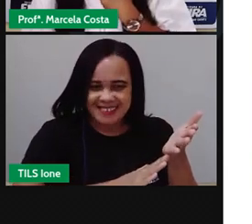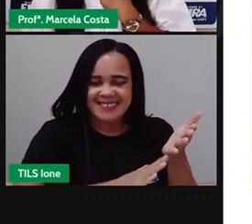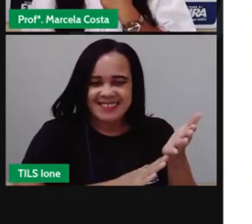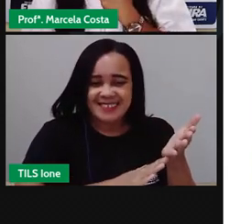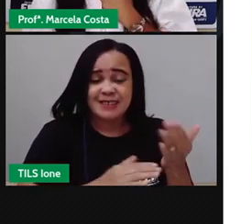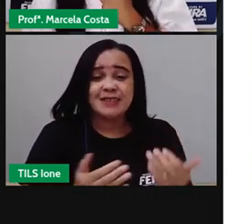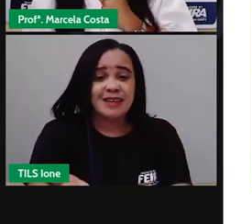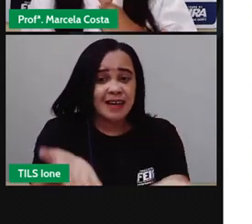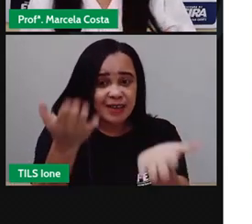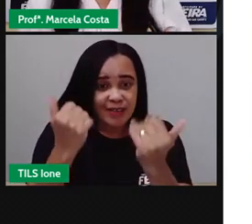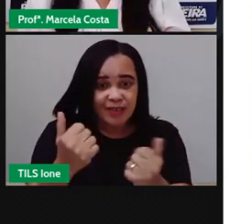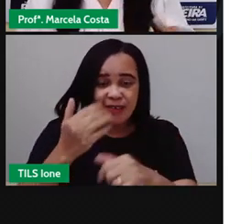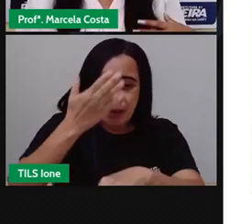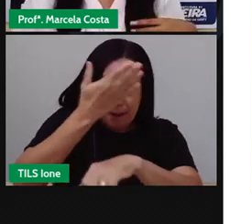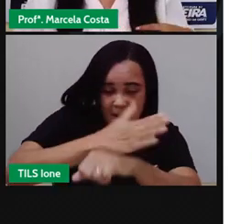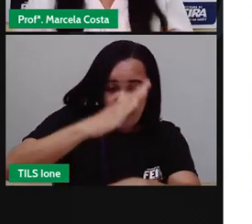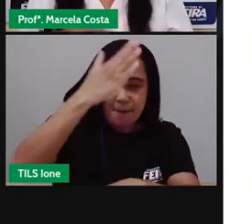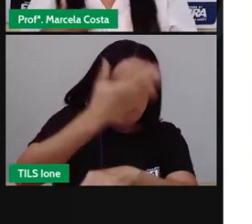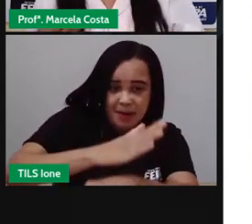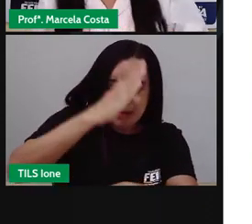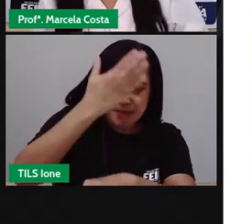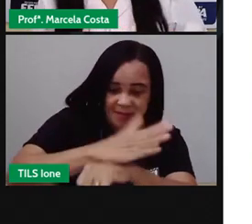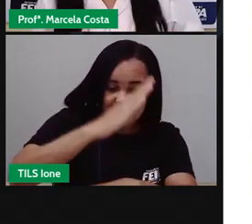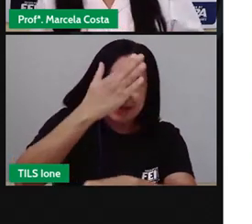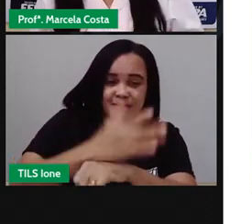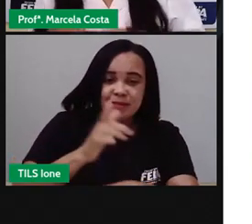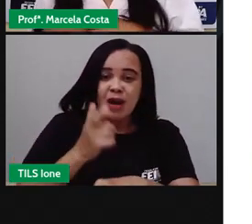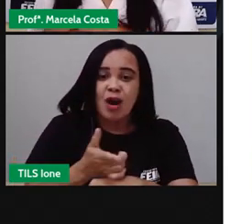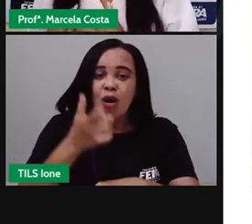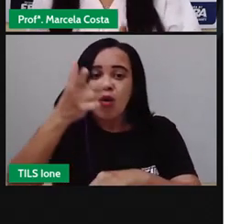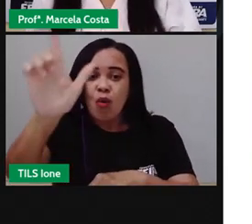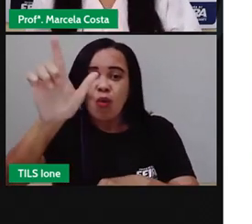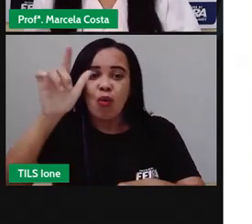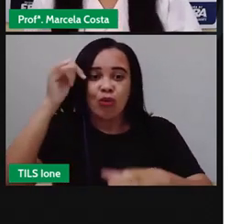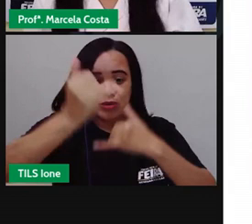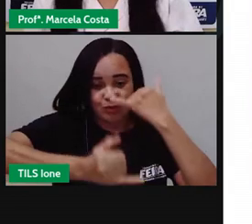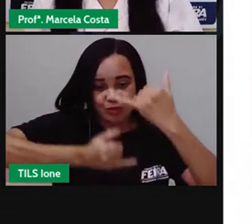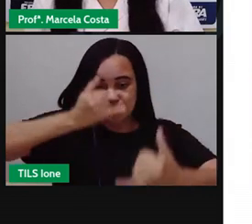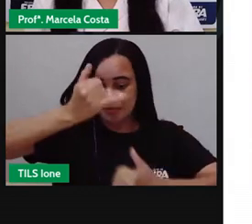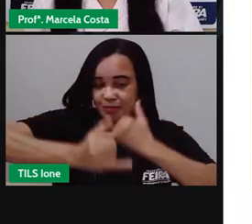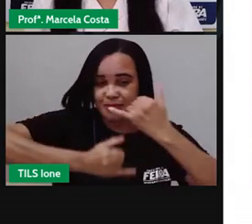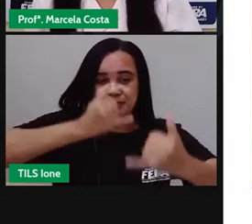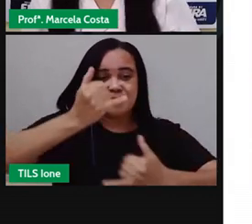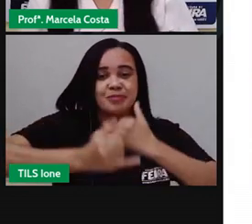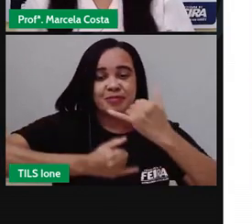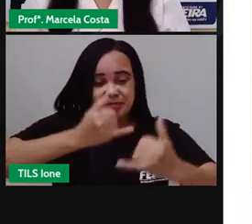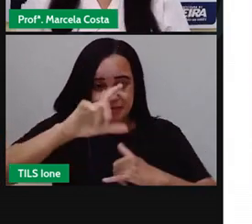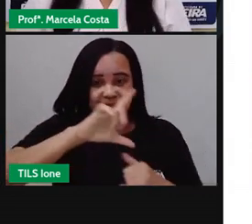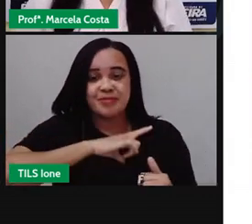vamos praticar vendo aqui um outro jogo um jogo de gráfico de frutas